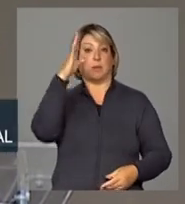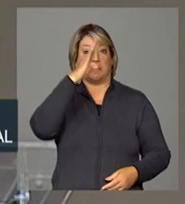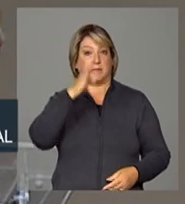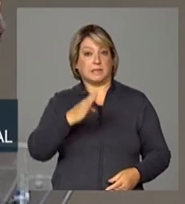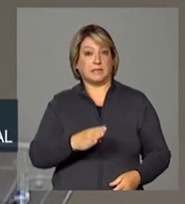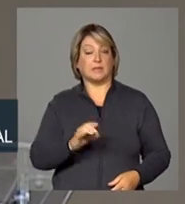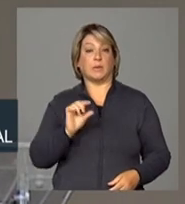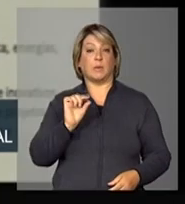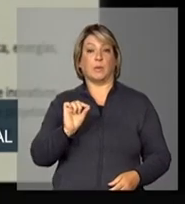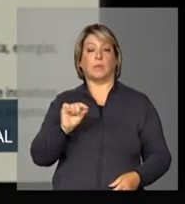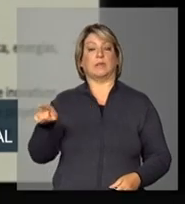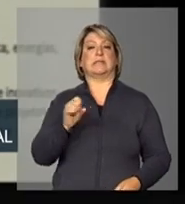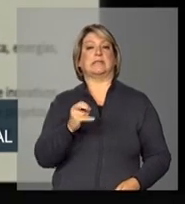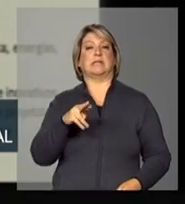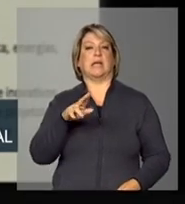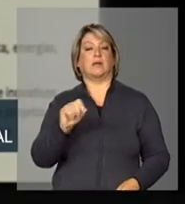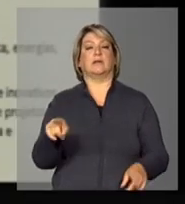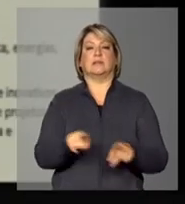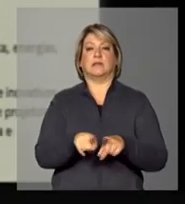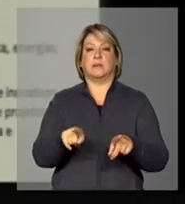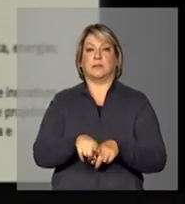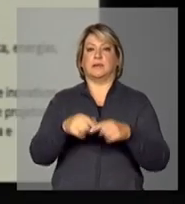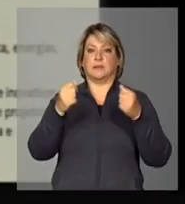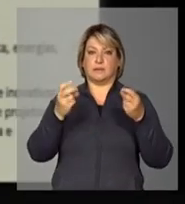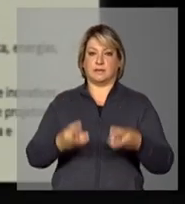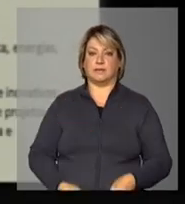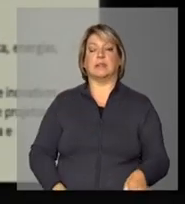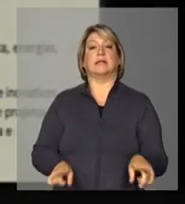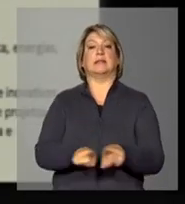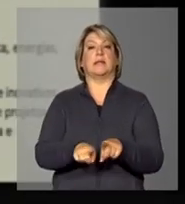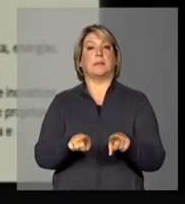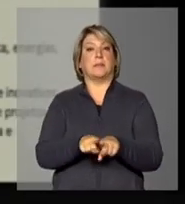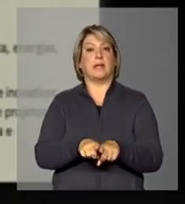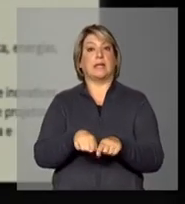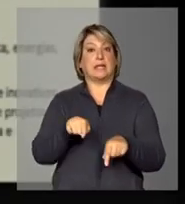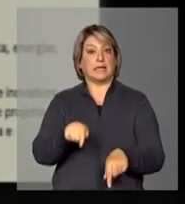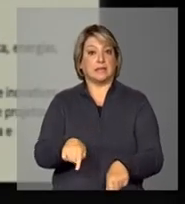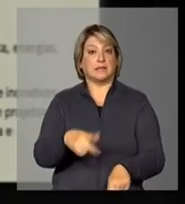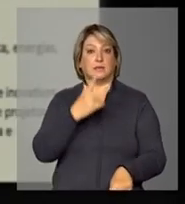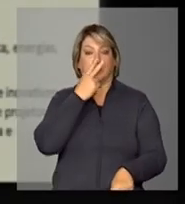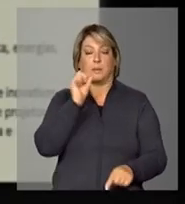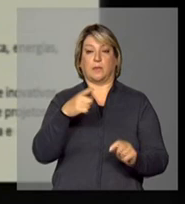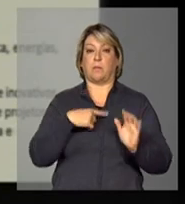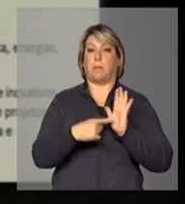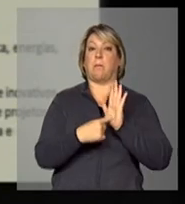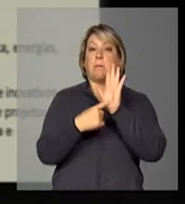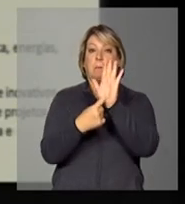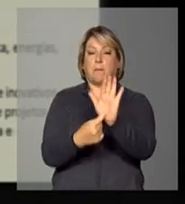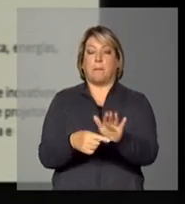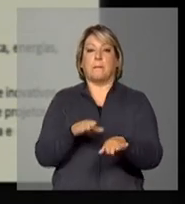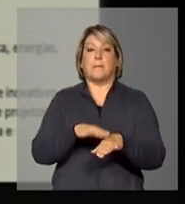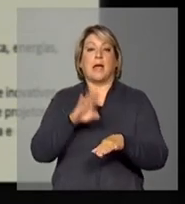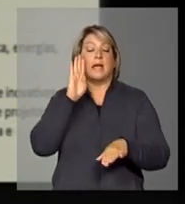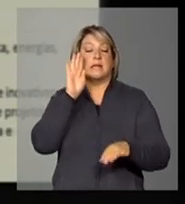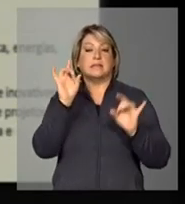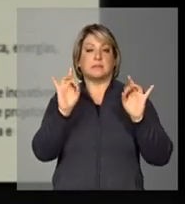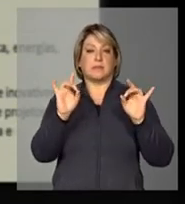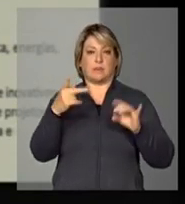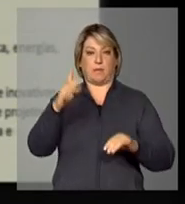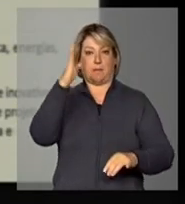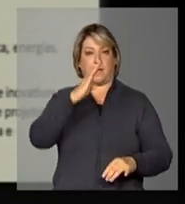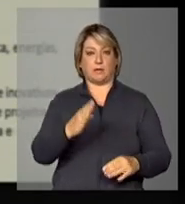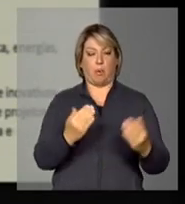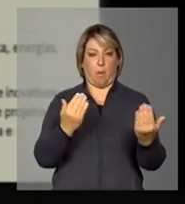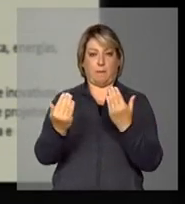Sérgio chamou a atenção, também, e talvez essa seja uma característica mais peculiar do Brasil em relação aos